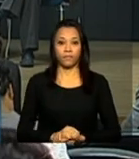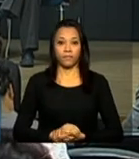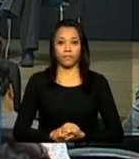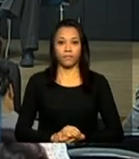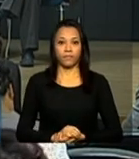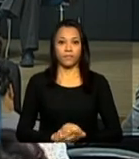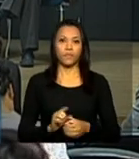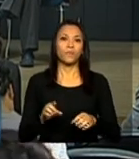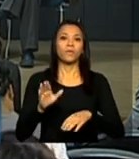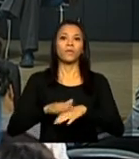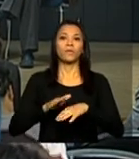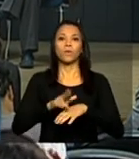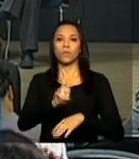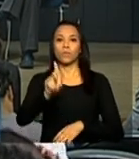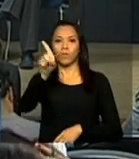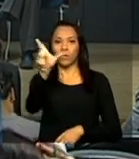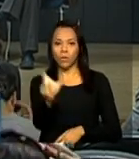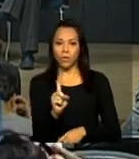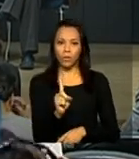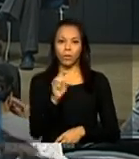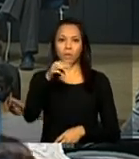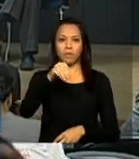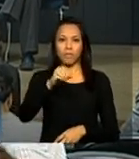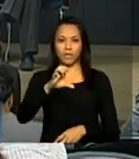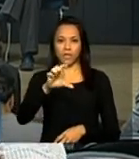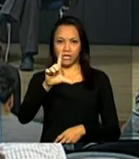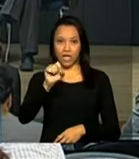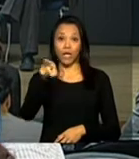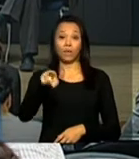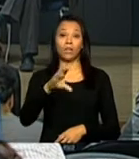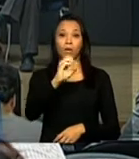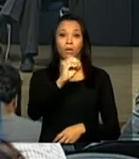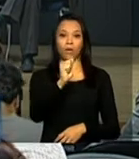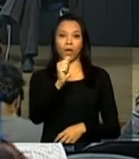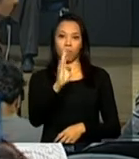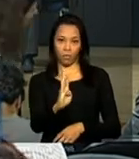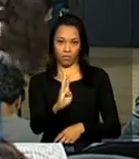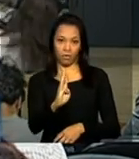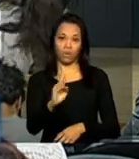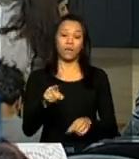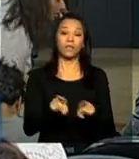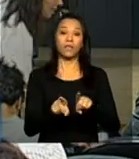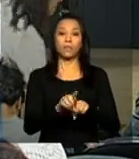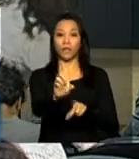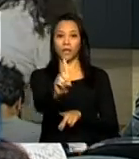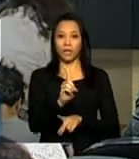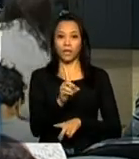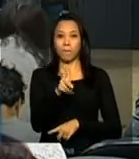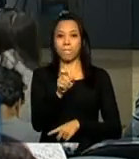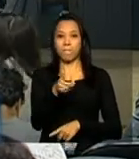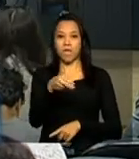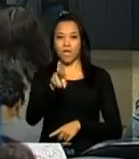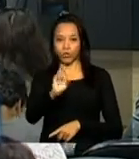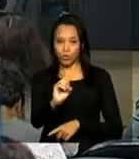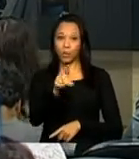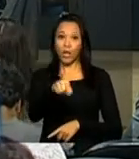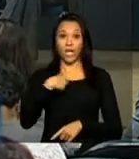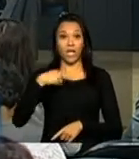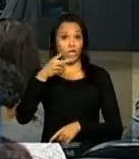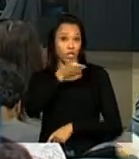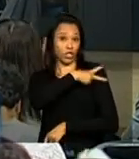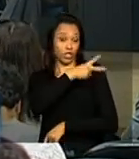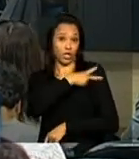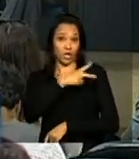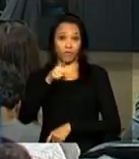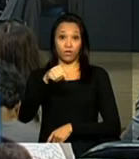Marcelo Machado, do Conselho Federal da Ordem dos Advogados do Brasil. Senhor Pedro Saldanha, chefe de Divisão de Direitos